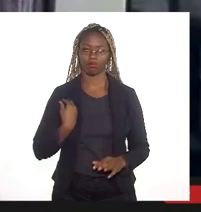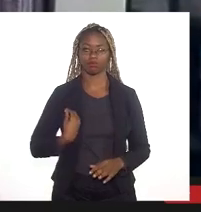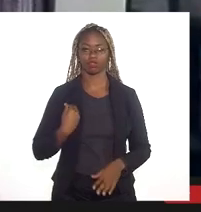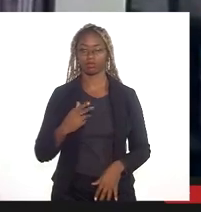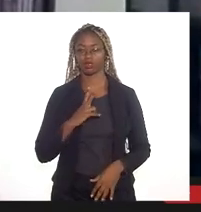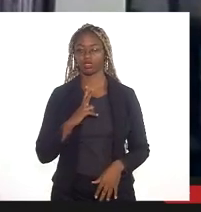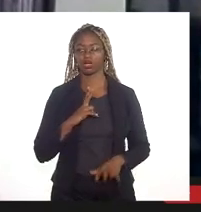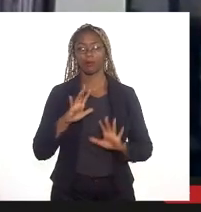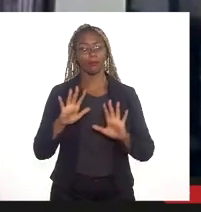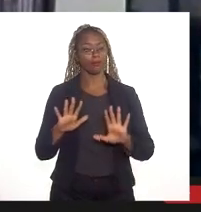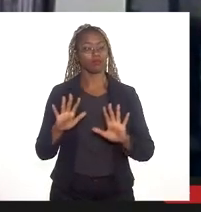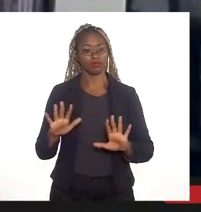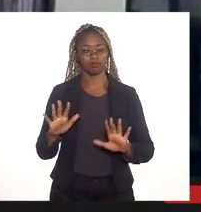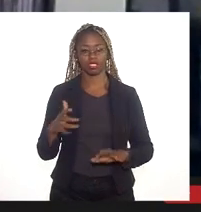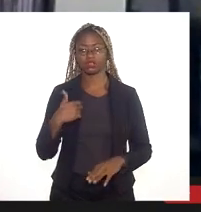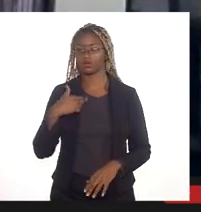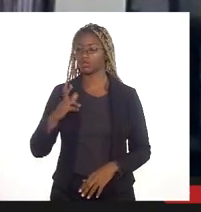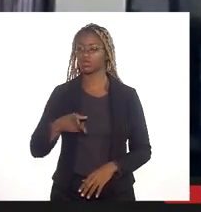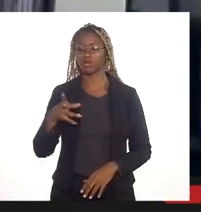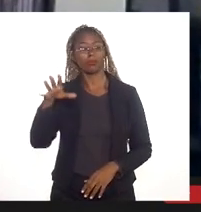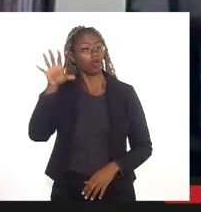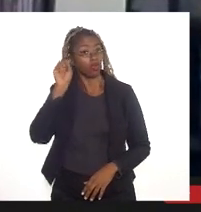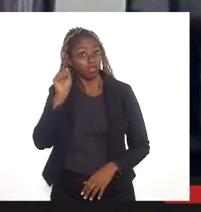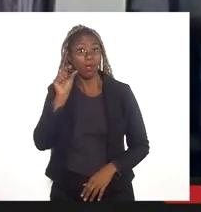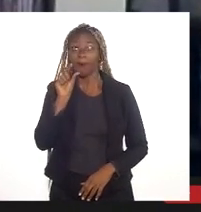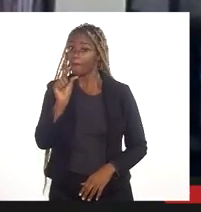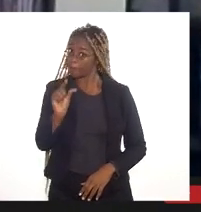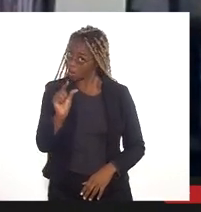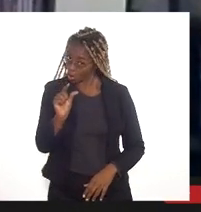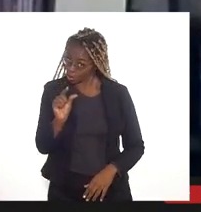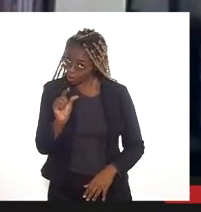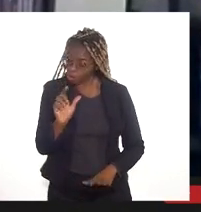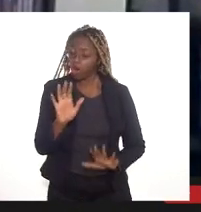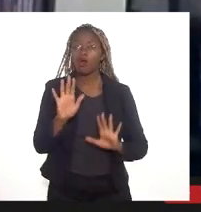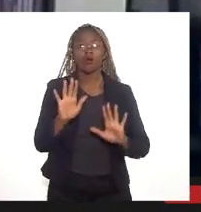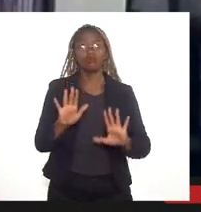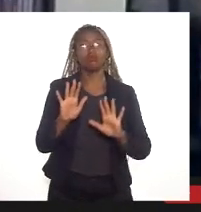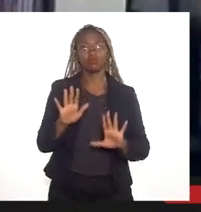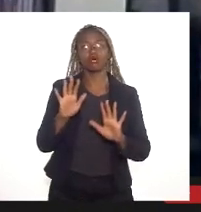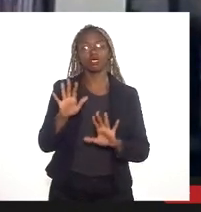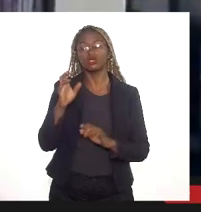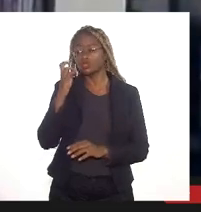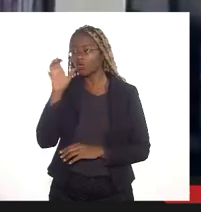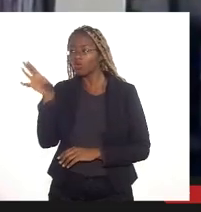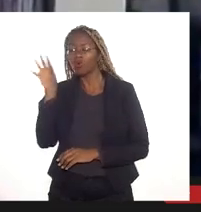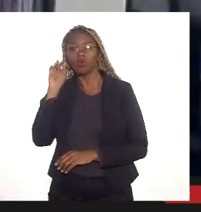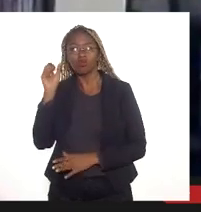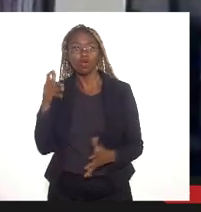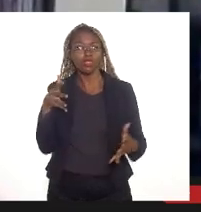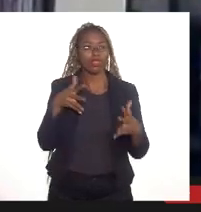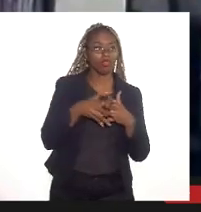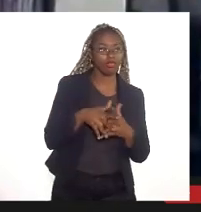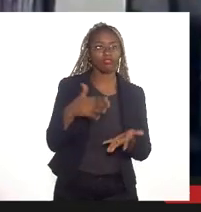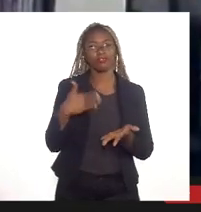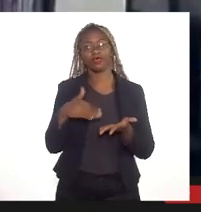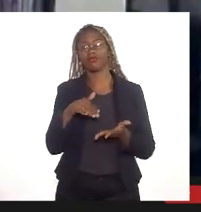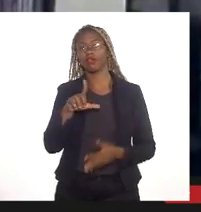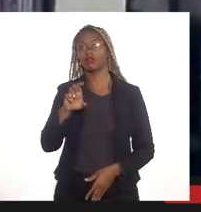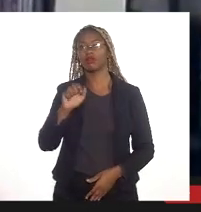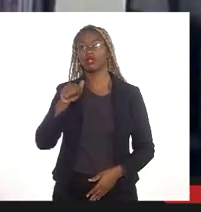mas de qualquer maneira eu ouvi um pouco e ouvi a intervenção do secretário Leandro.